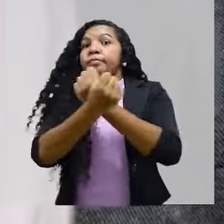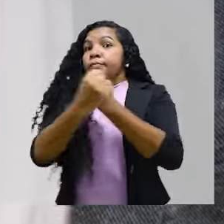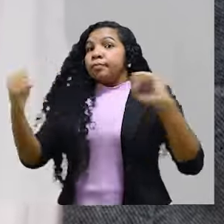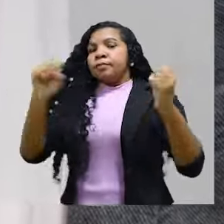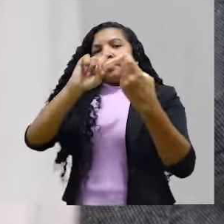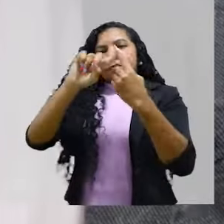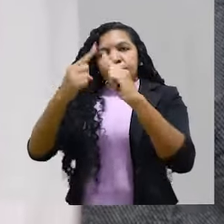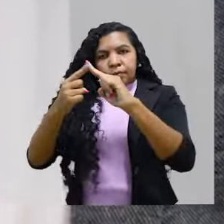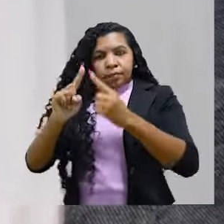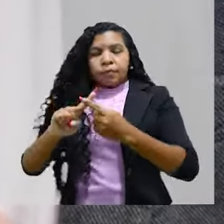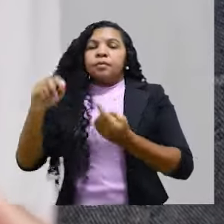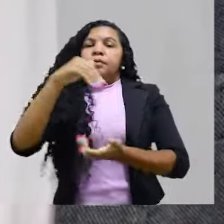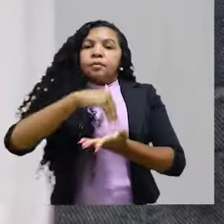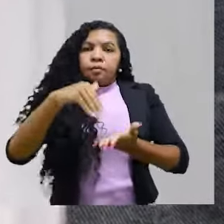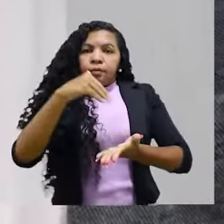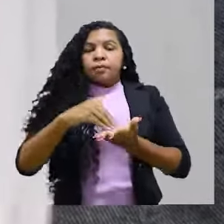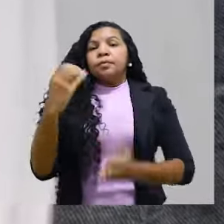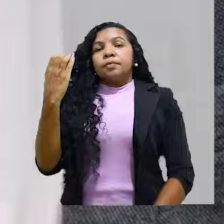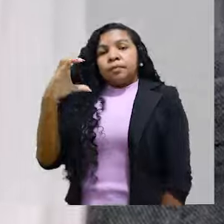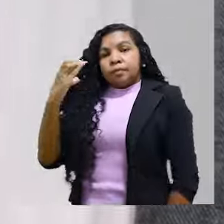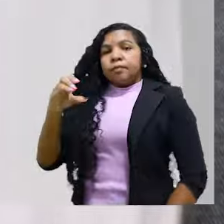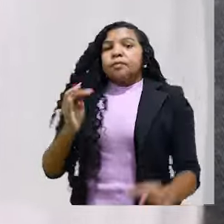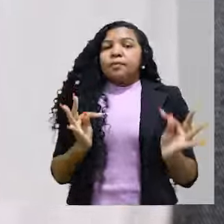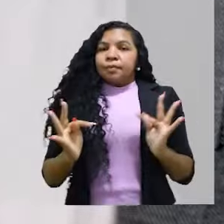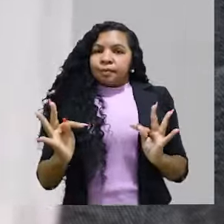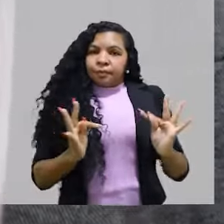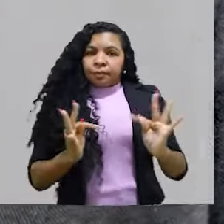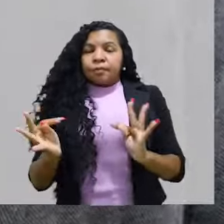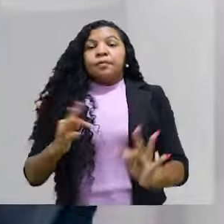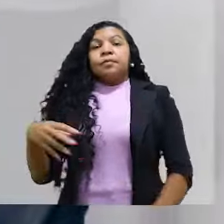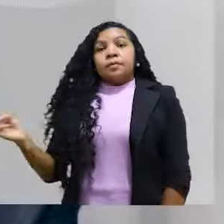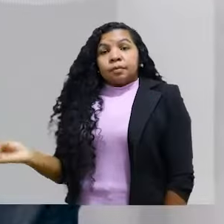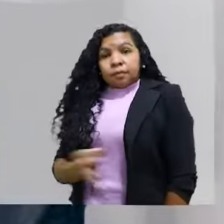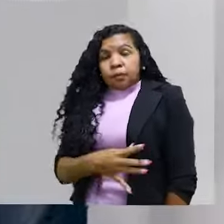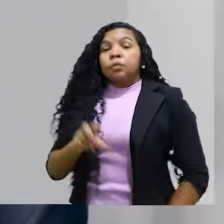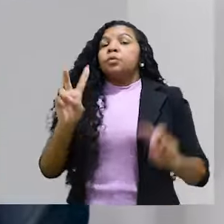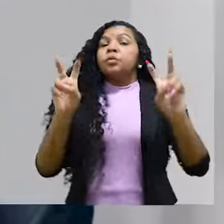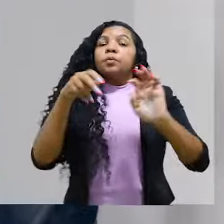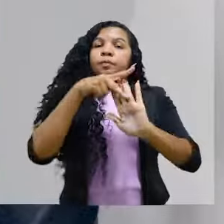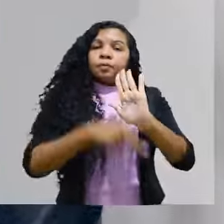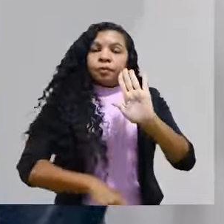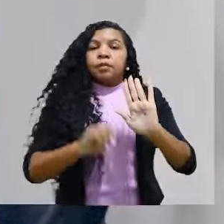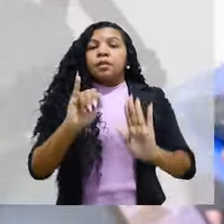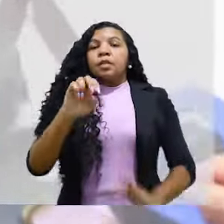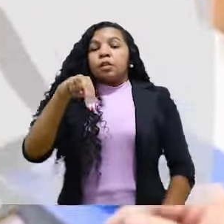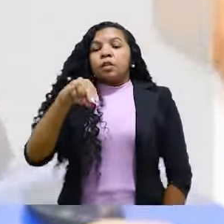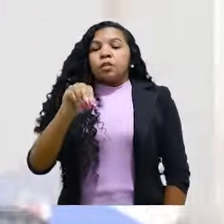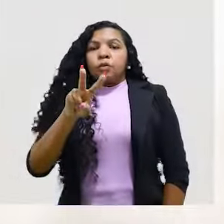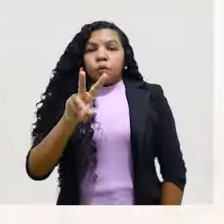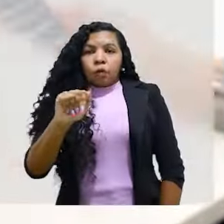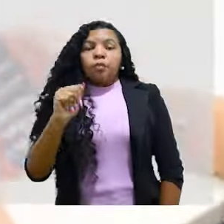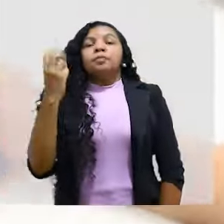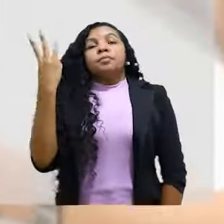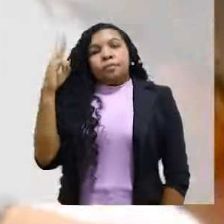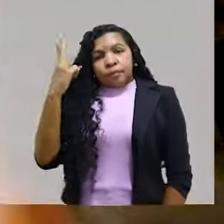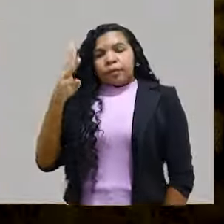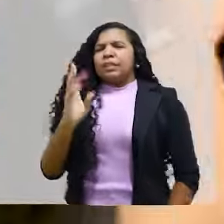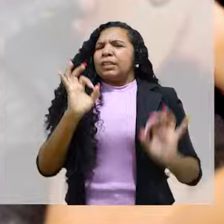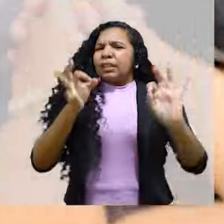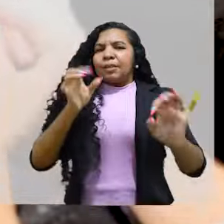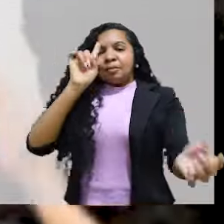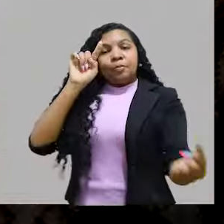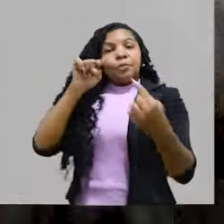faz parte de uma grande articulação da Secretaria de Ciência e Tecnologia e Inovação, dentro do programa Inova Maranhão, tem